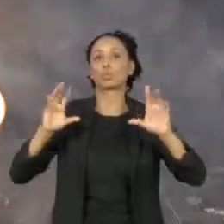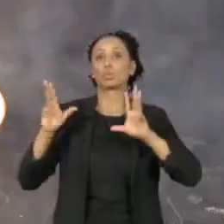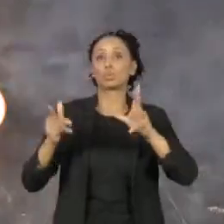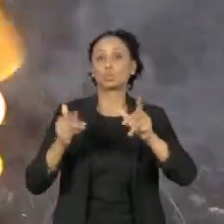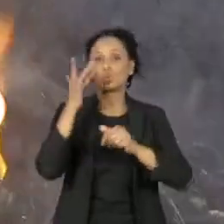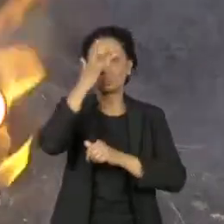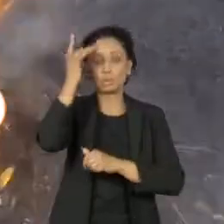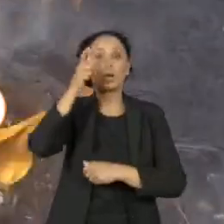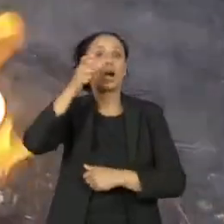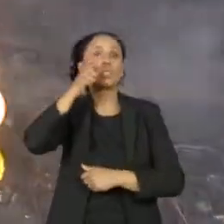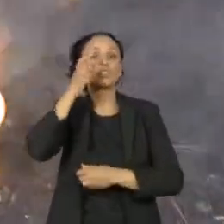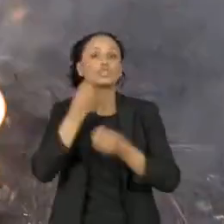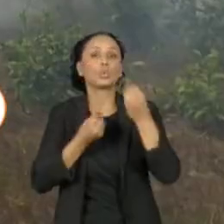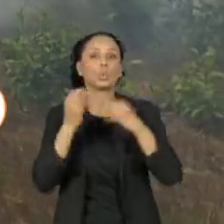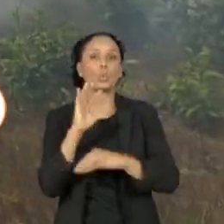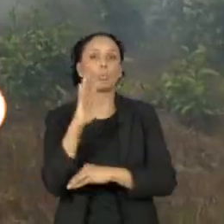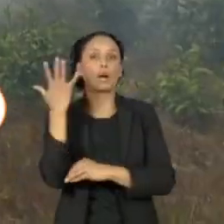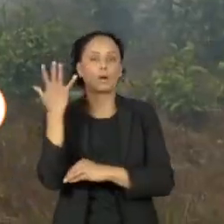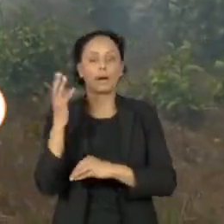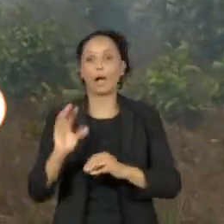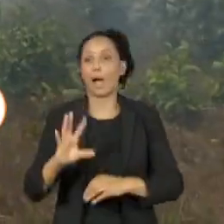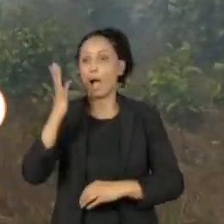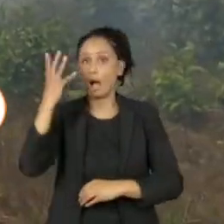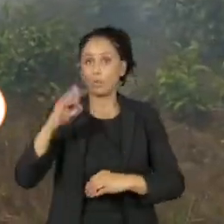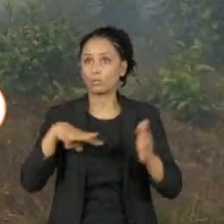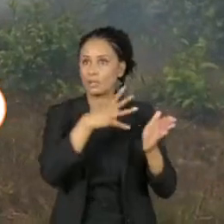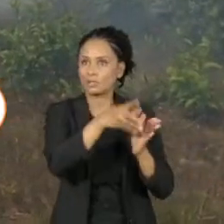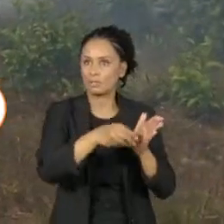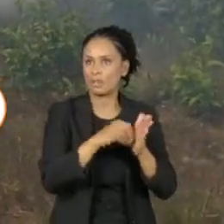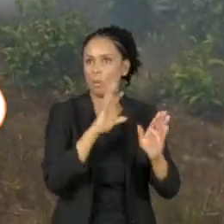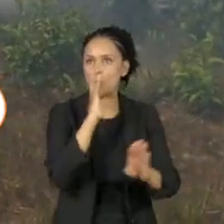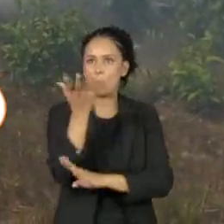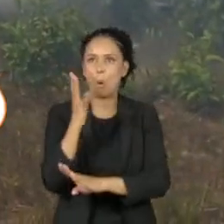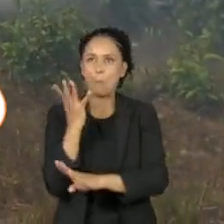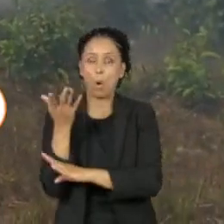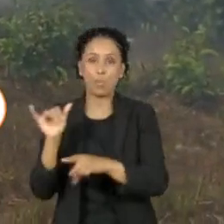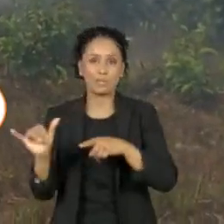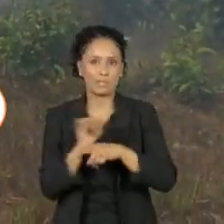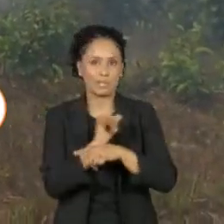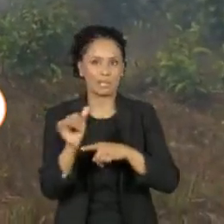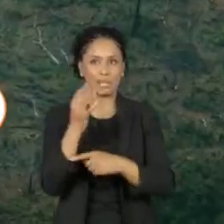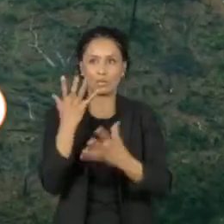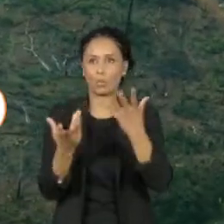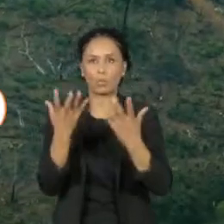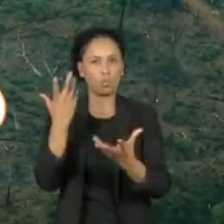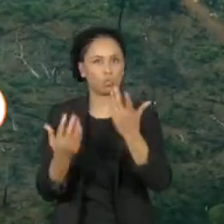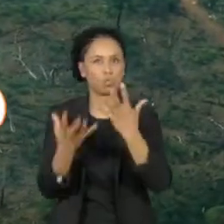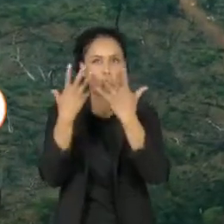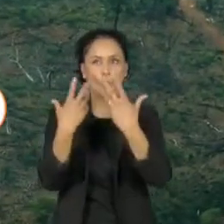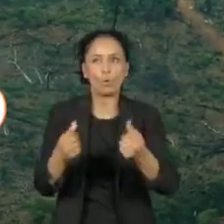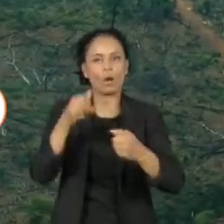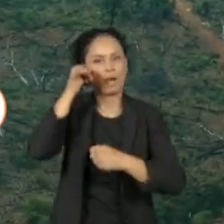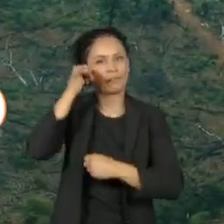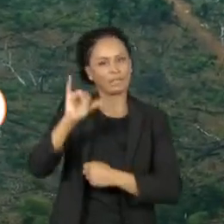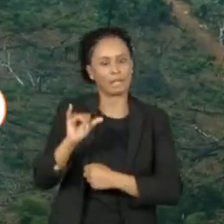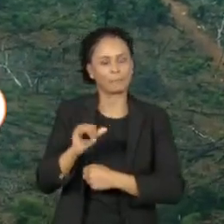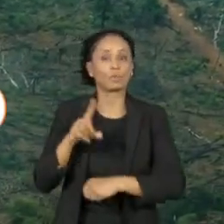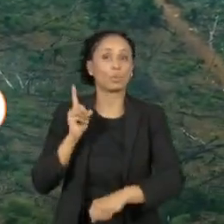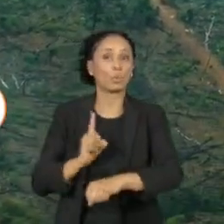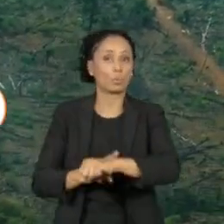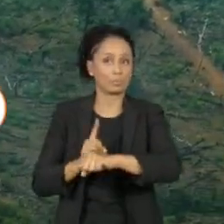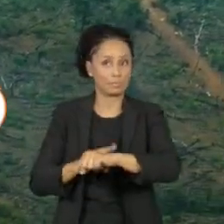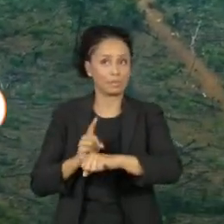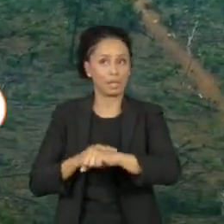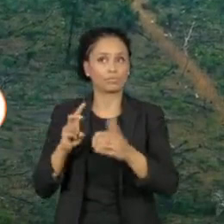amazônica como forma de combater as mudanças climáticas. Esse evento está marcado para as nove e meia da manhã, pelo horário de Brasília,